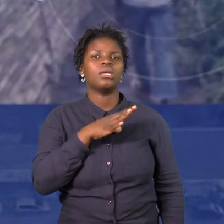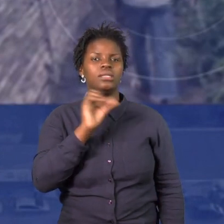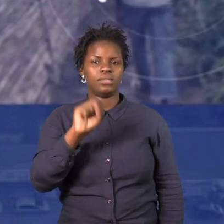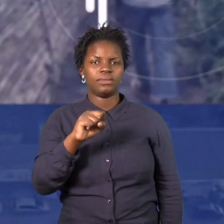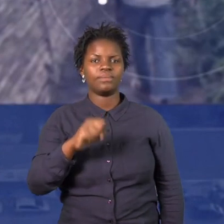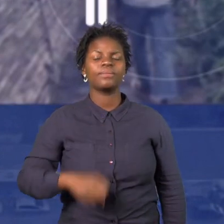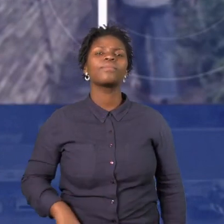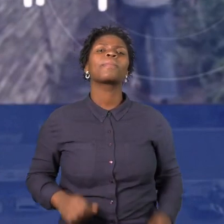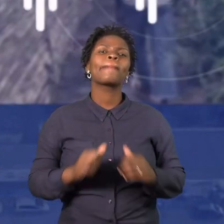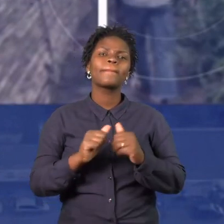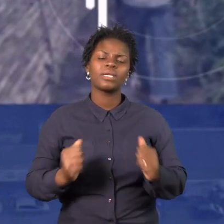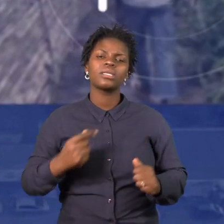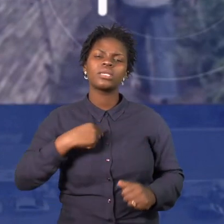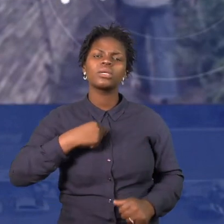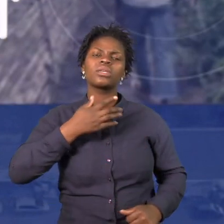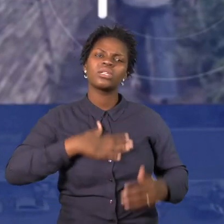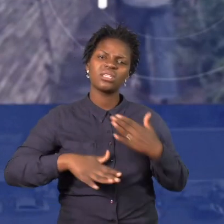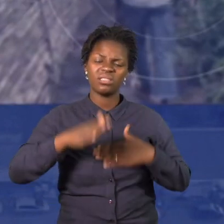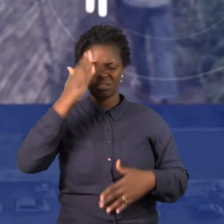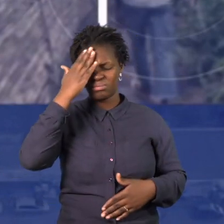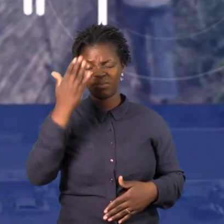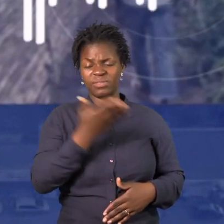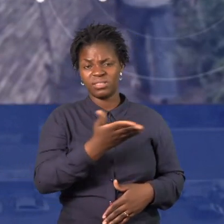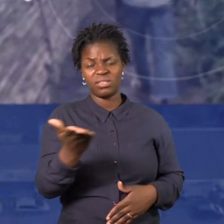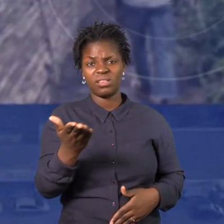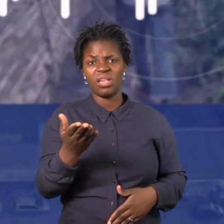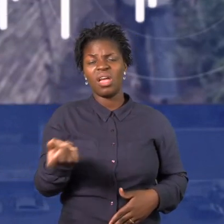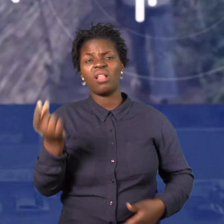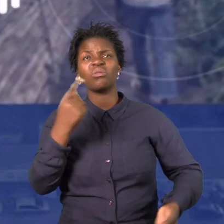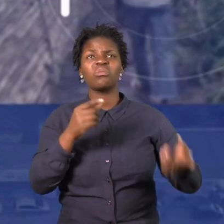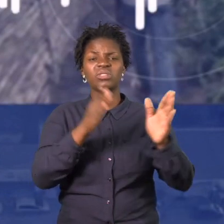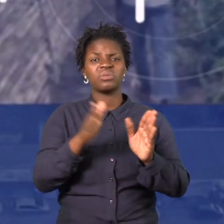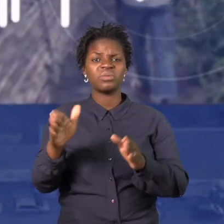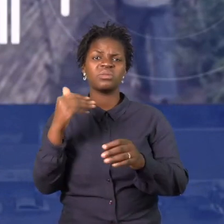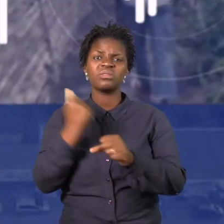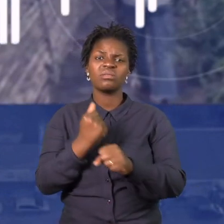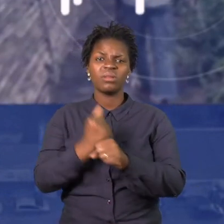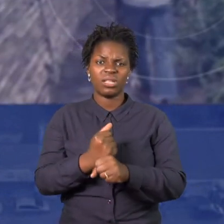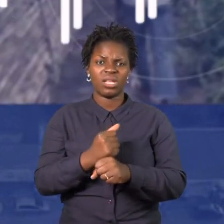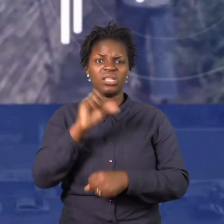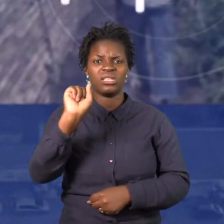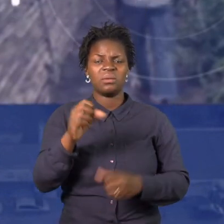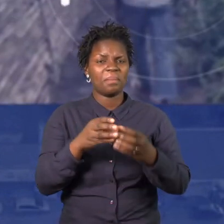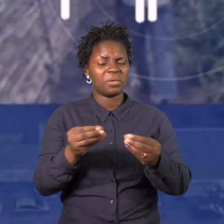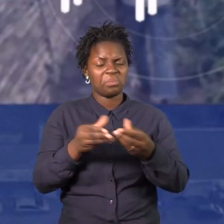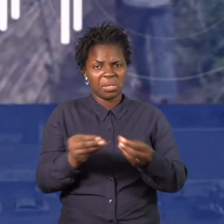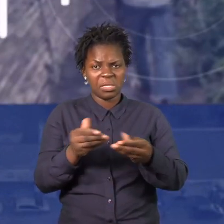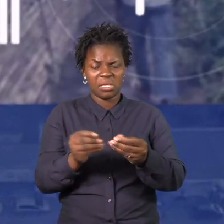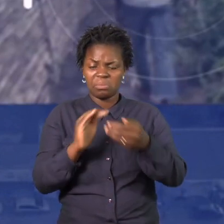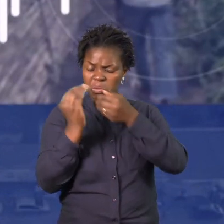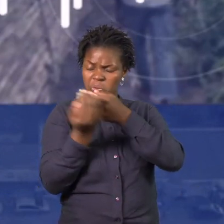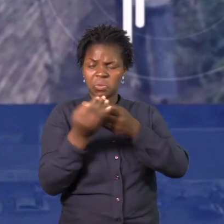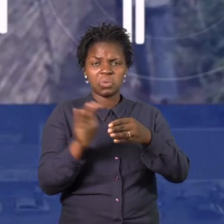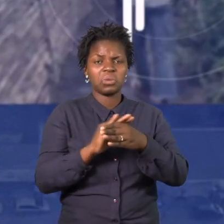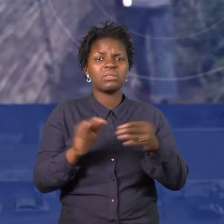betão está bem posto e pronto. Ok. Então, como Engenheiro Dilma, obra não tem nada a ver com a questão do uso de equipamentos. O